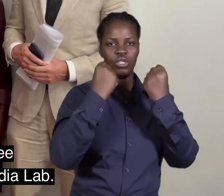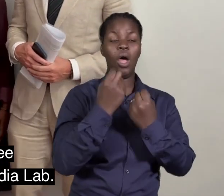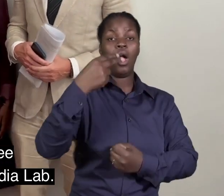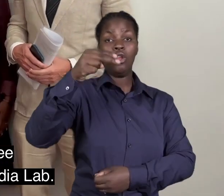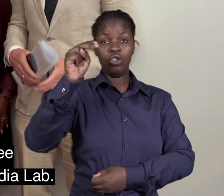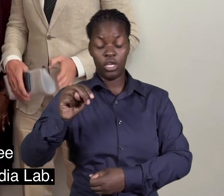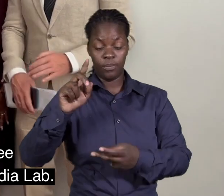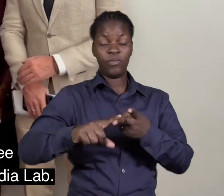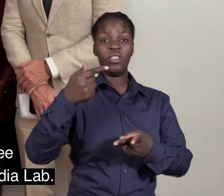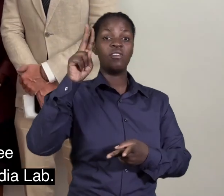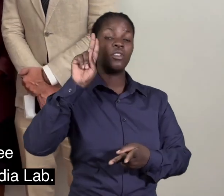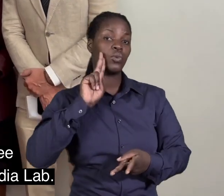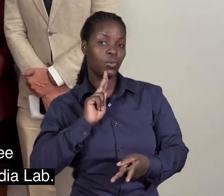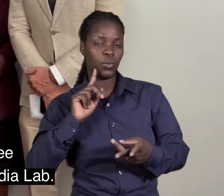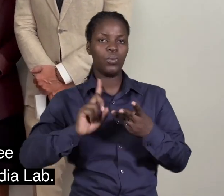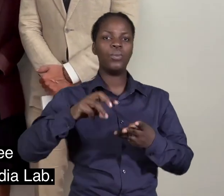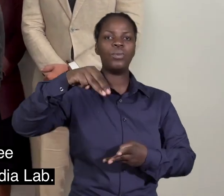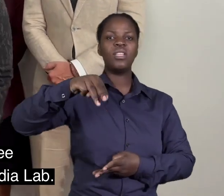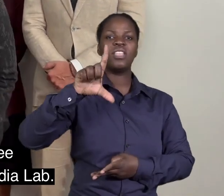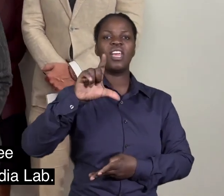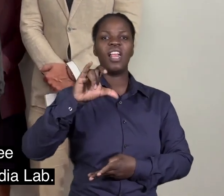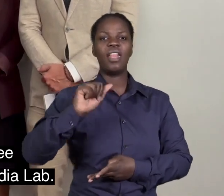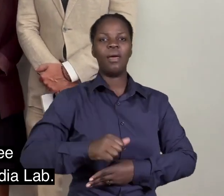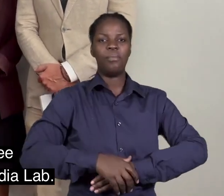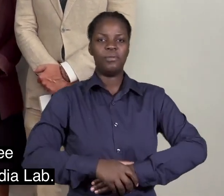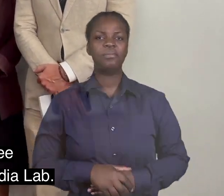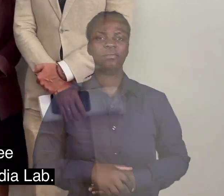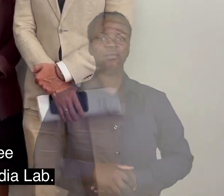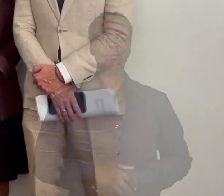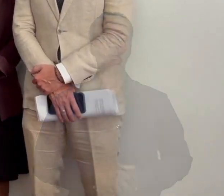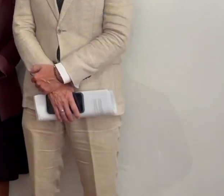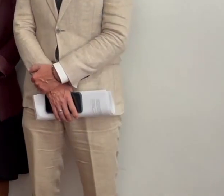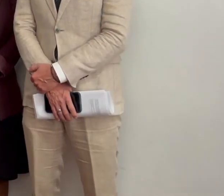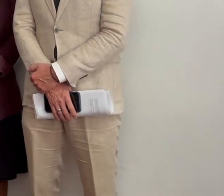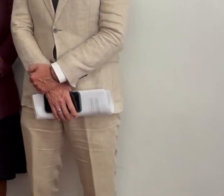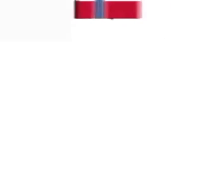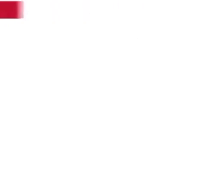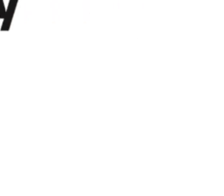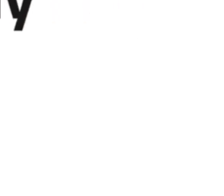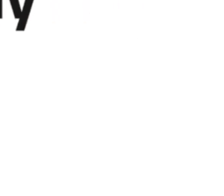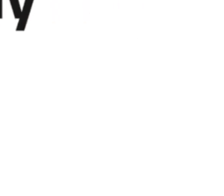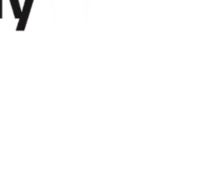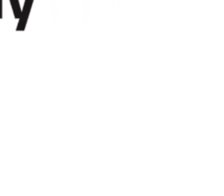organizações, H2N, TV Surdo e Media Lab. E Obrigado.